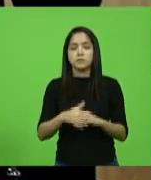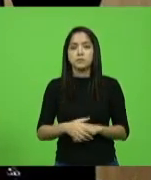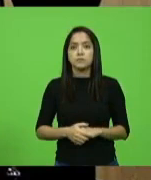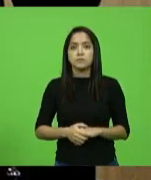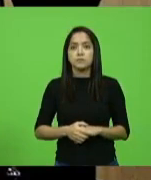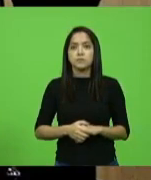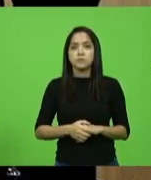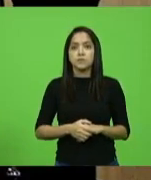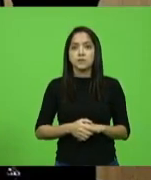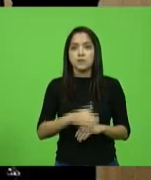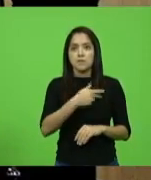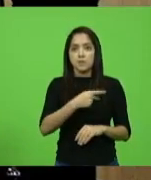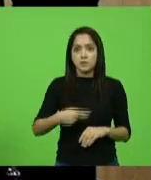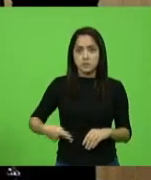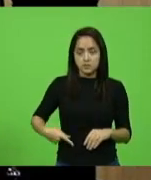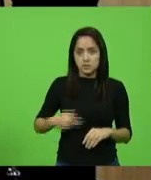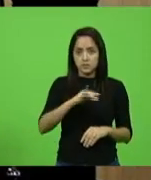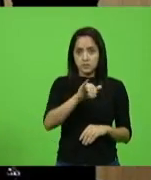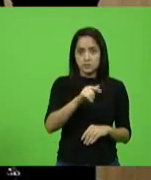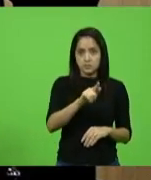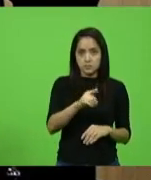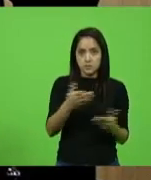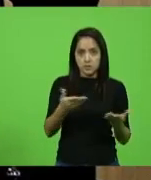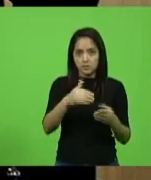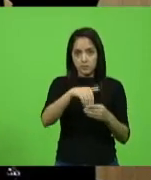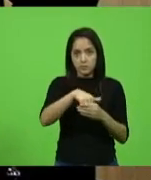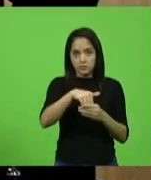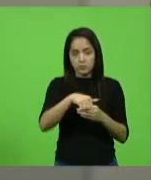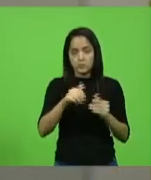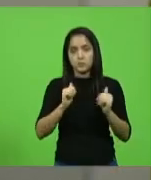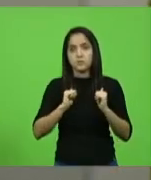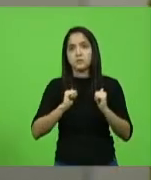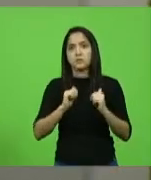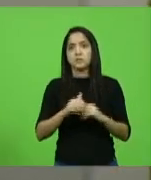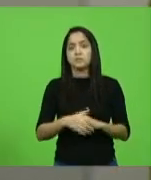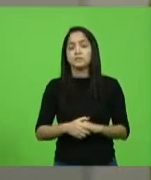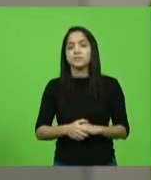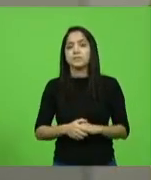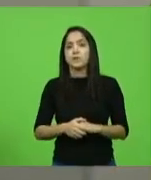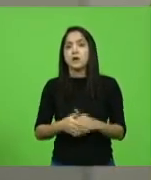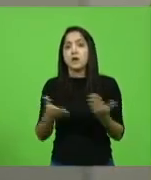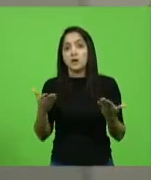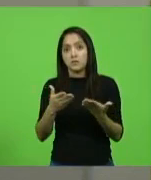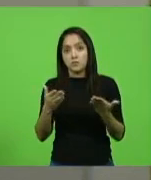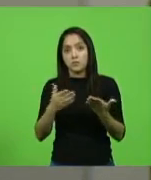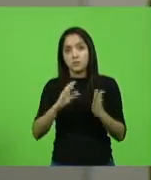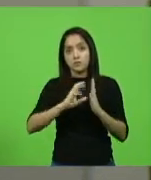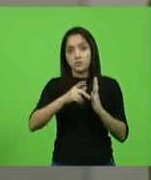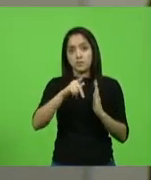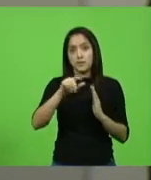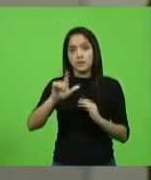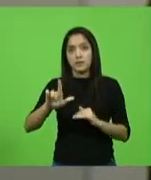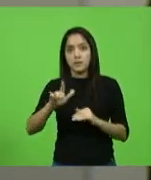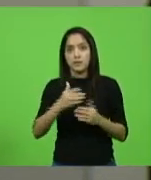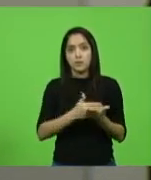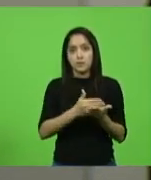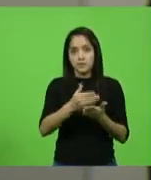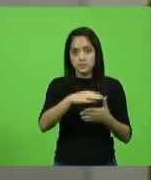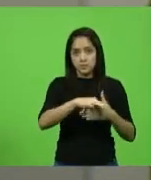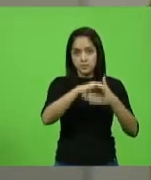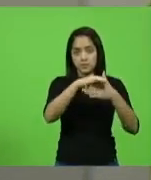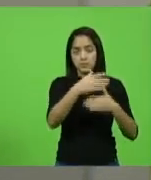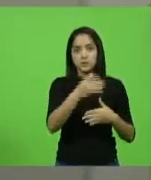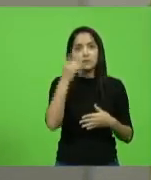deputado e presidente Júlio Garcia vota pela abstenção. Agora a bancada do PL, começando pelo líder, o